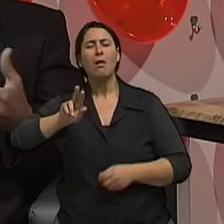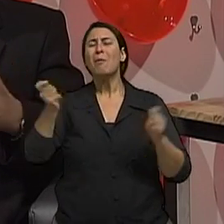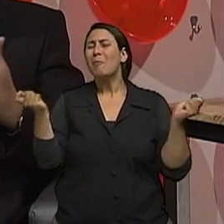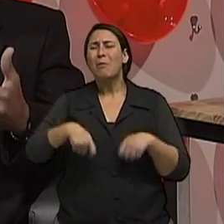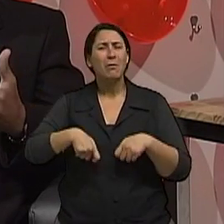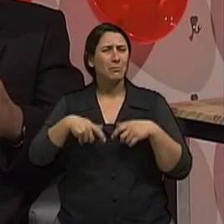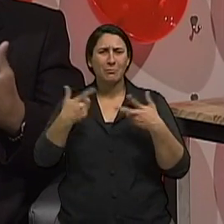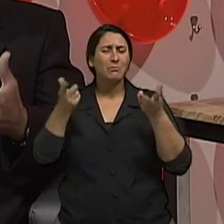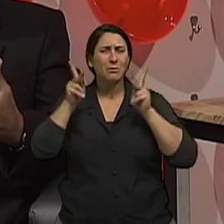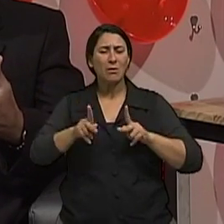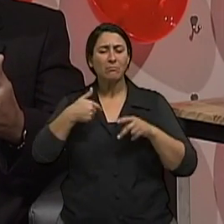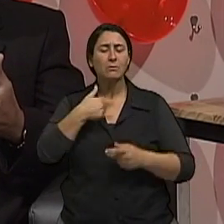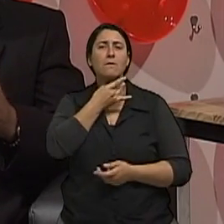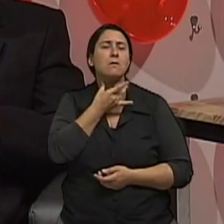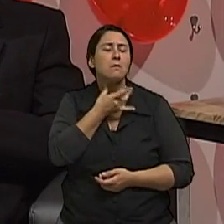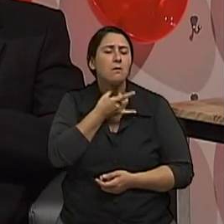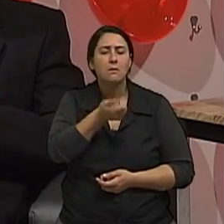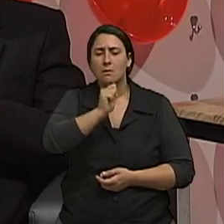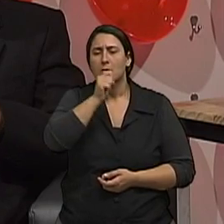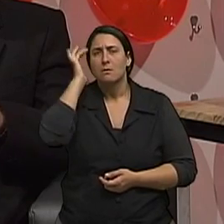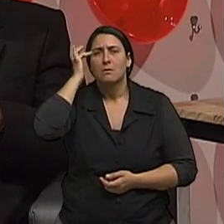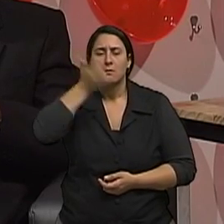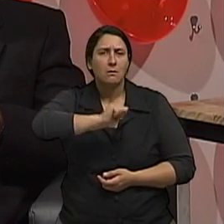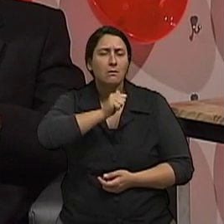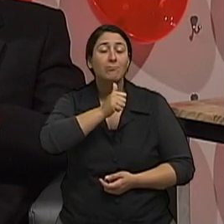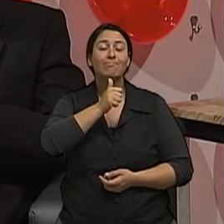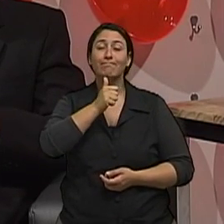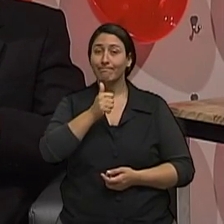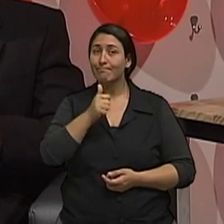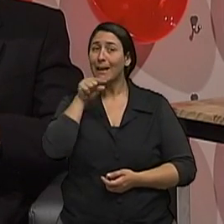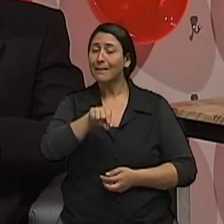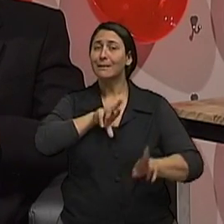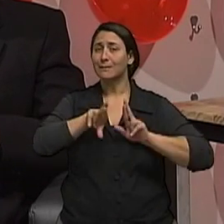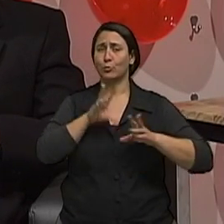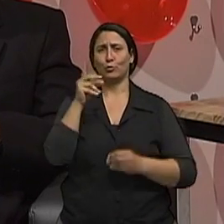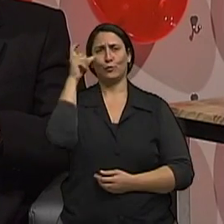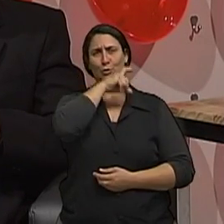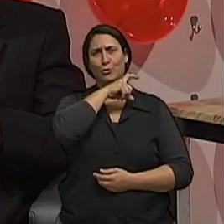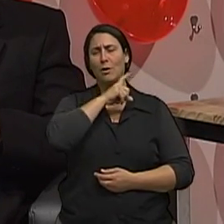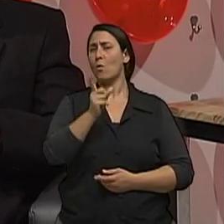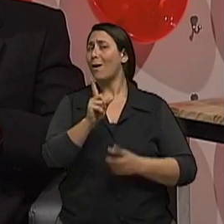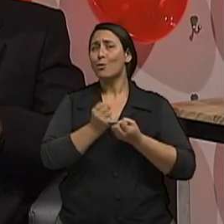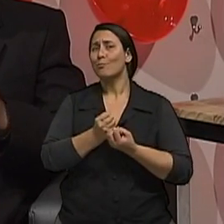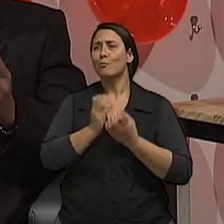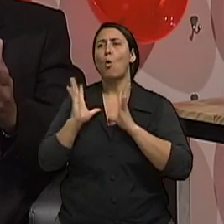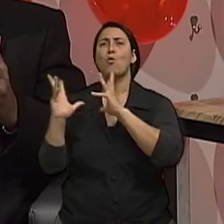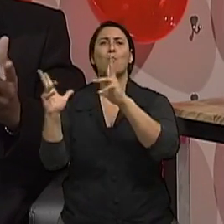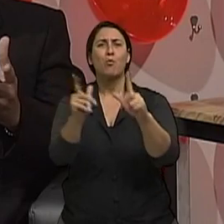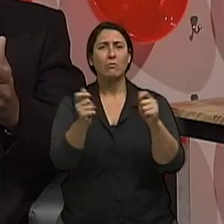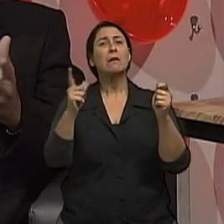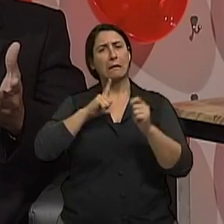se tornarem adictos, viciados em álcool. Então, essa relação é muito difícil. Nem todo mundo, na verdade, pode beber,